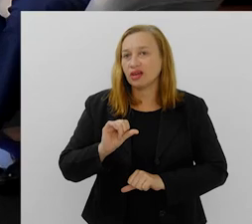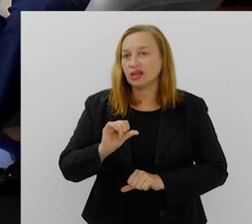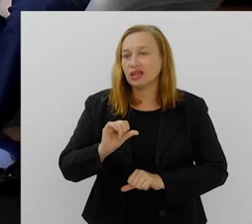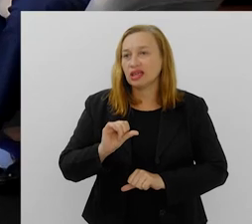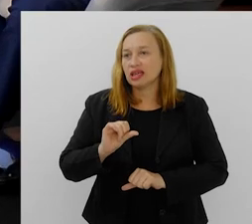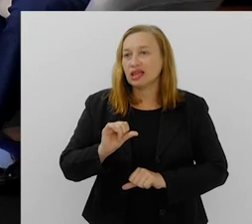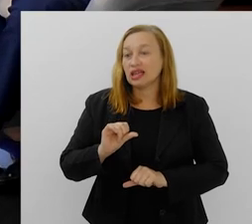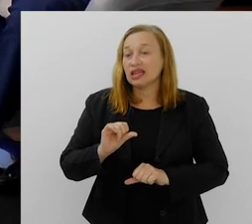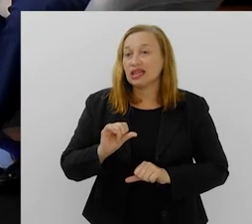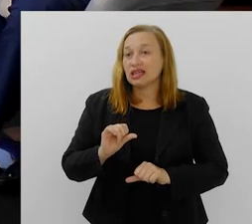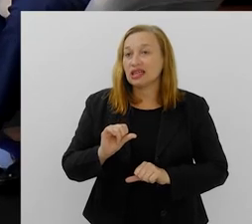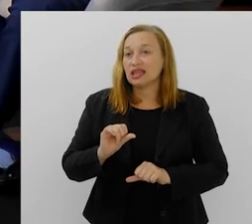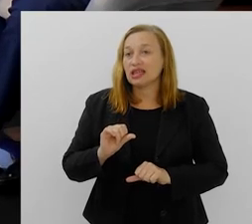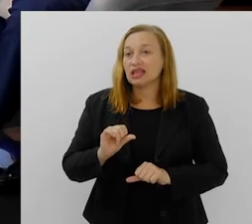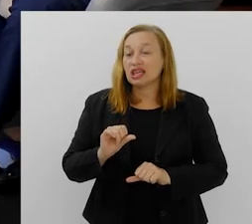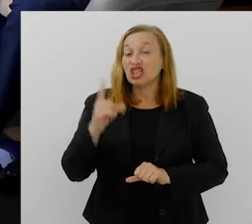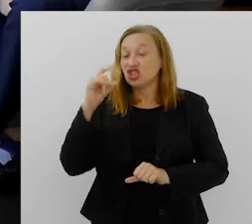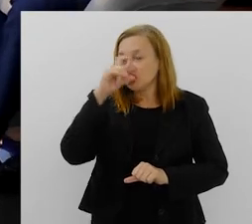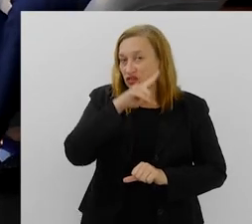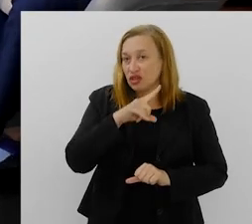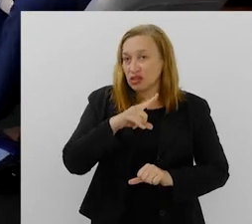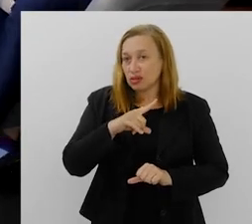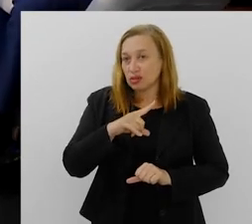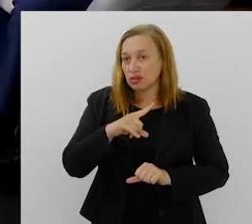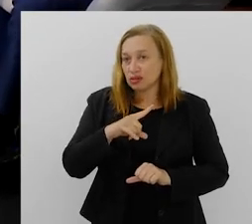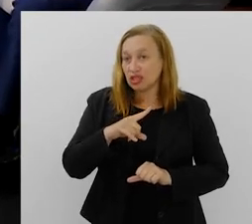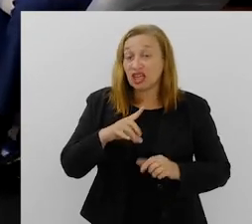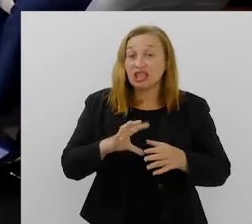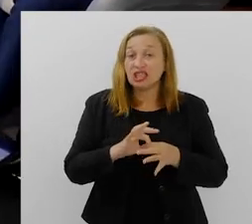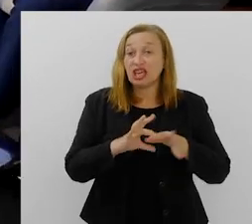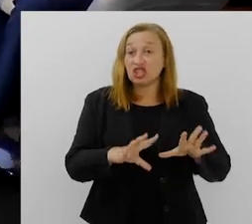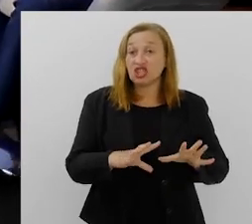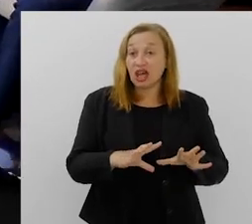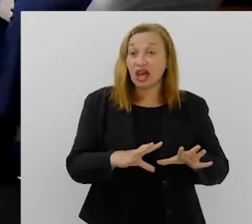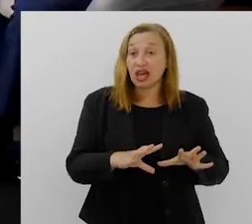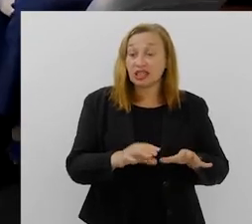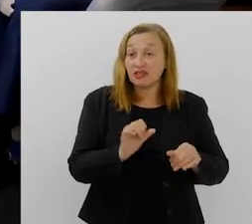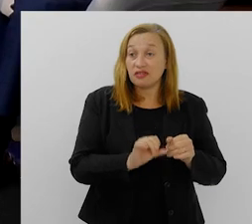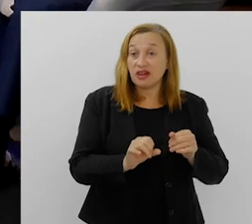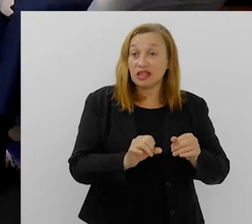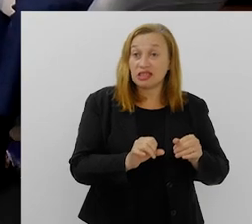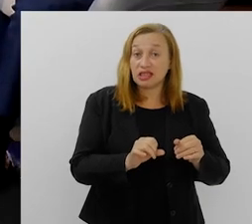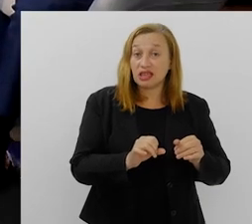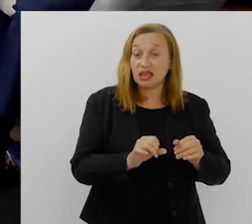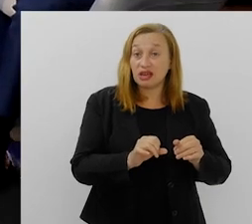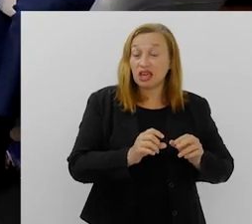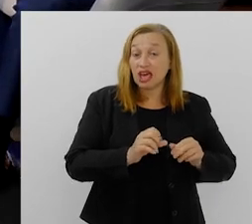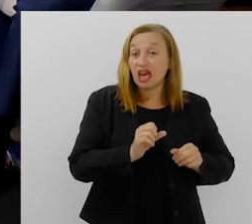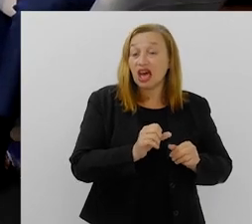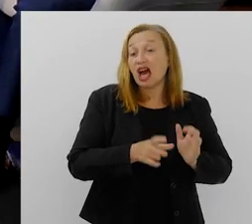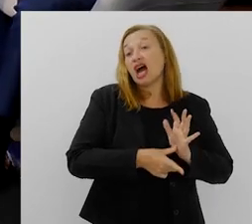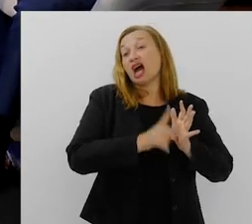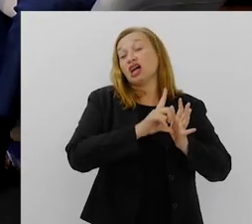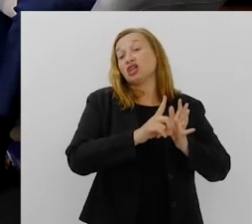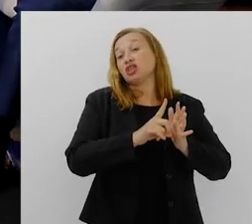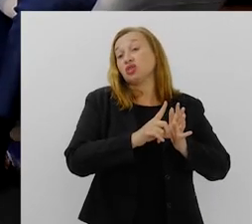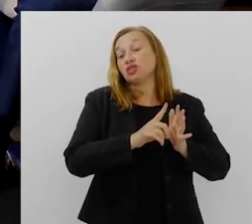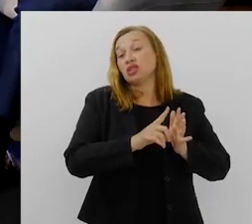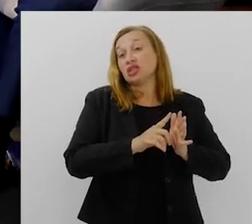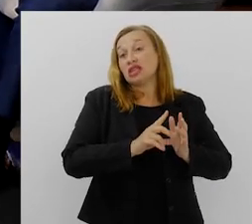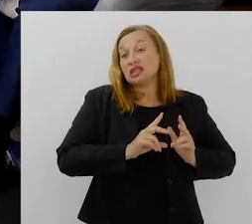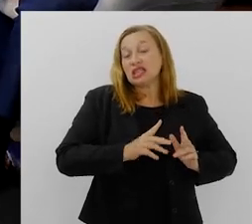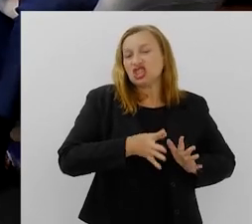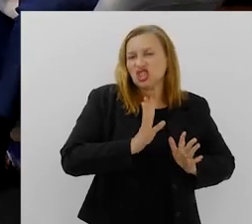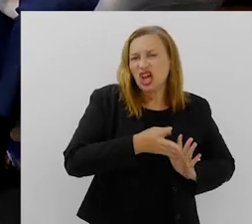de sair da nossa zona de conforto. É muito difícil sair da zona de conforto e pensar que eu vou precisar reinventar algo a partir de alguma